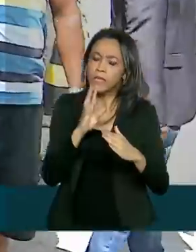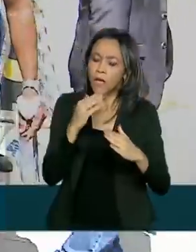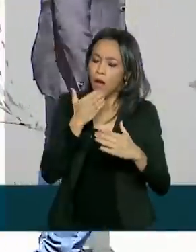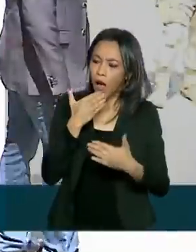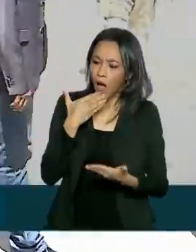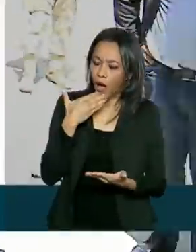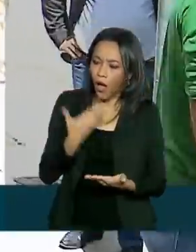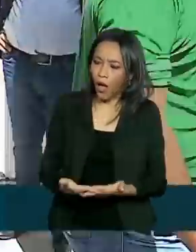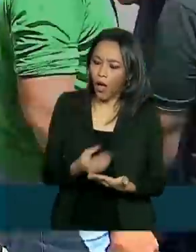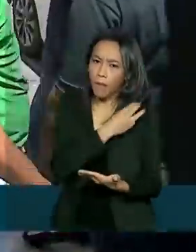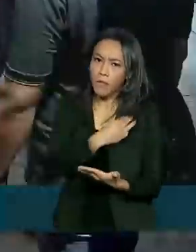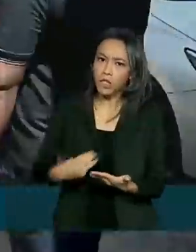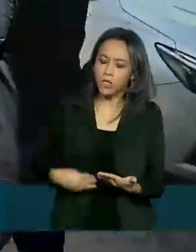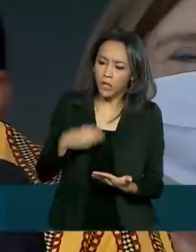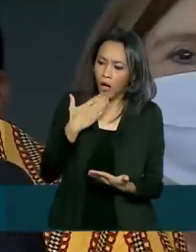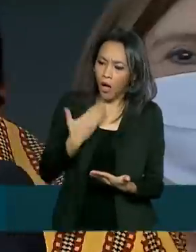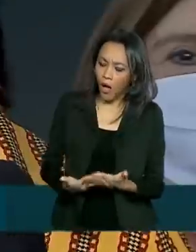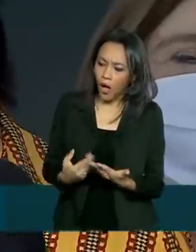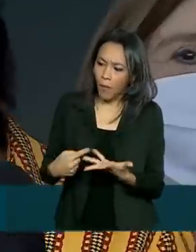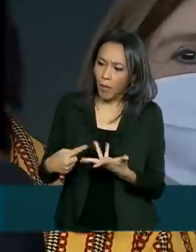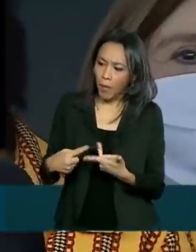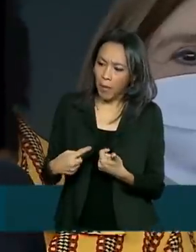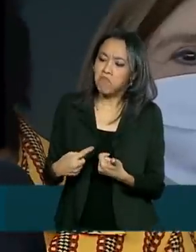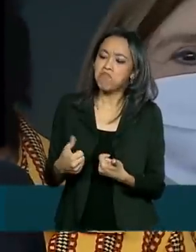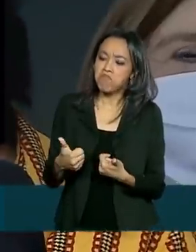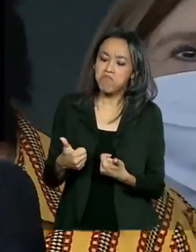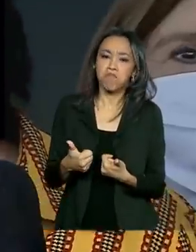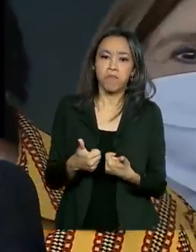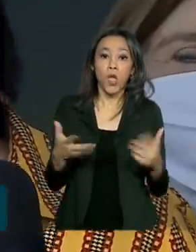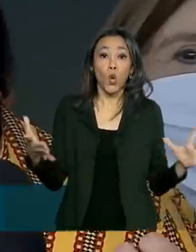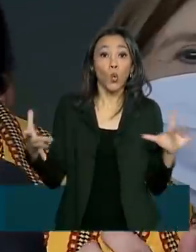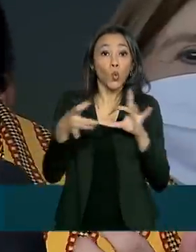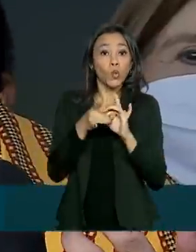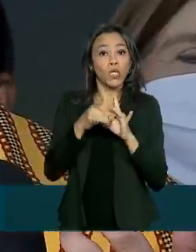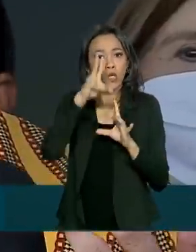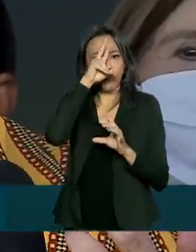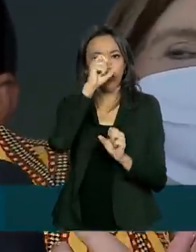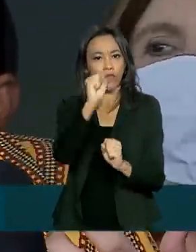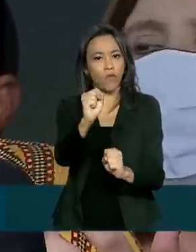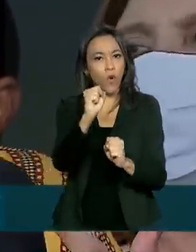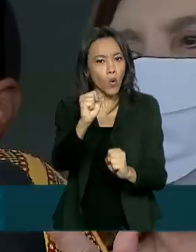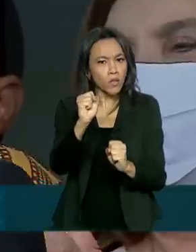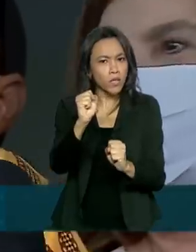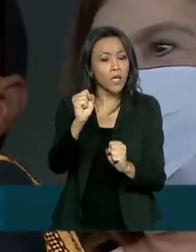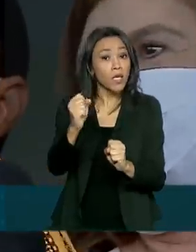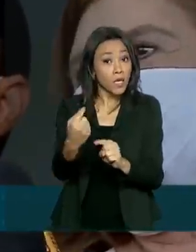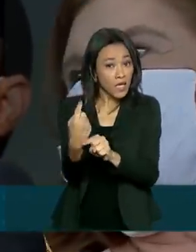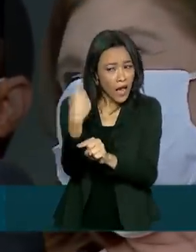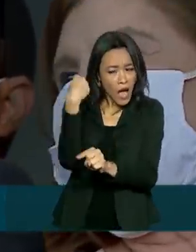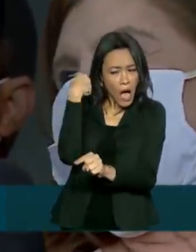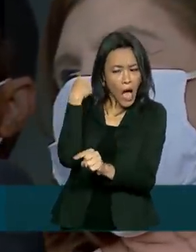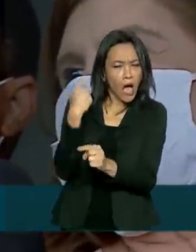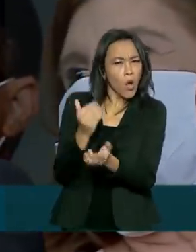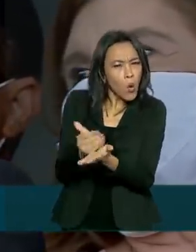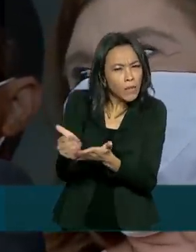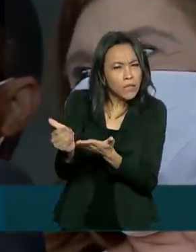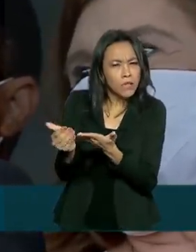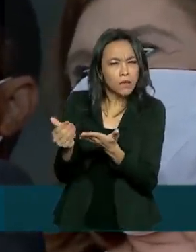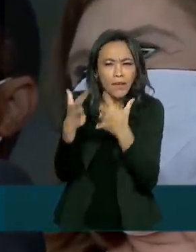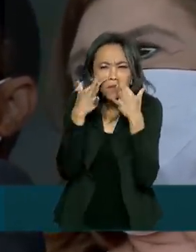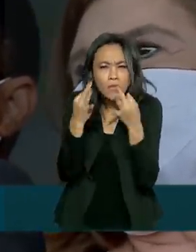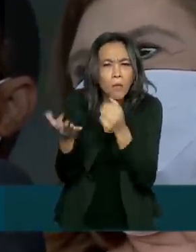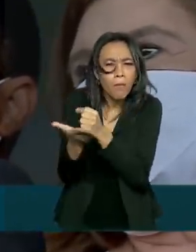impressionada com o que viu. A união de forças e o trabalho começando desde lá da atenção básica.